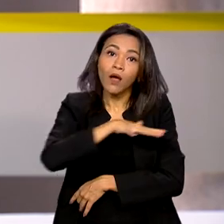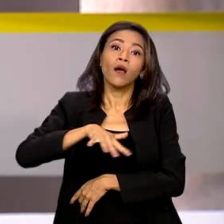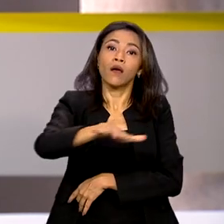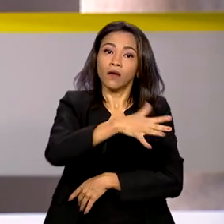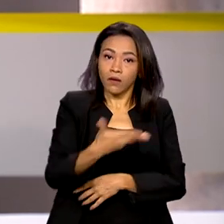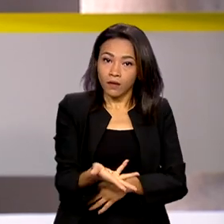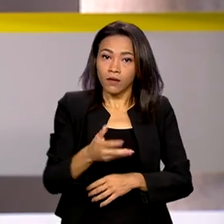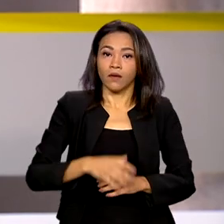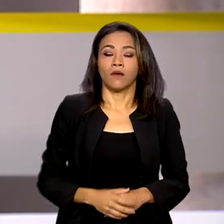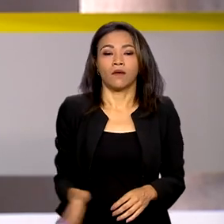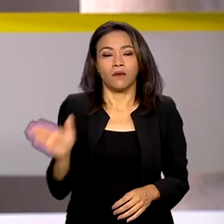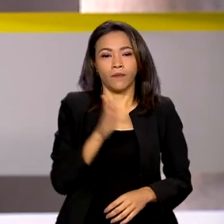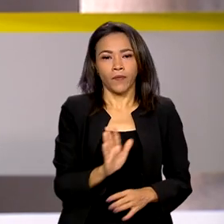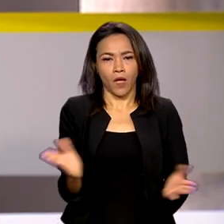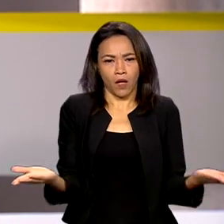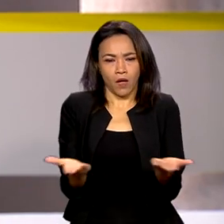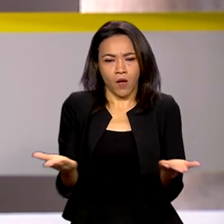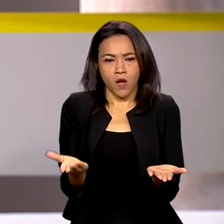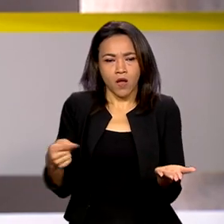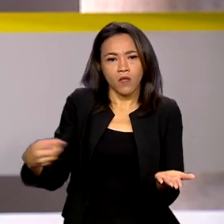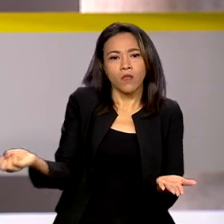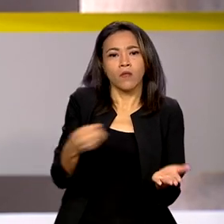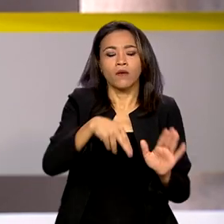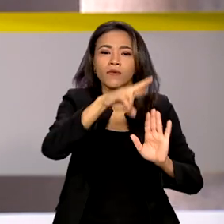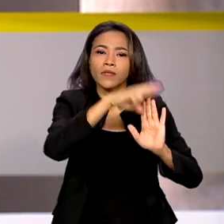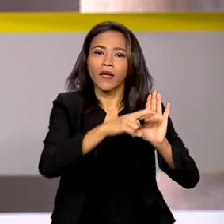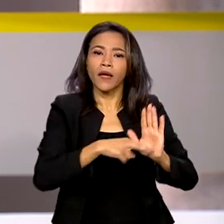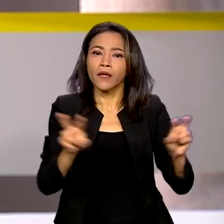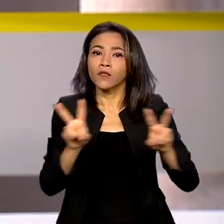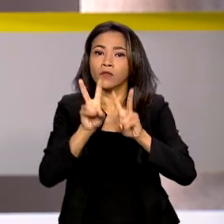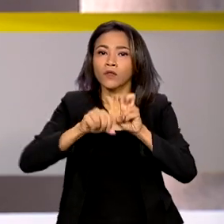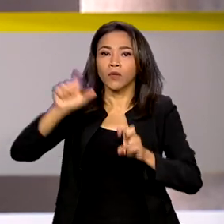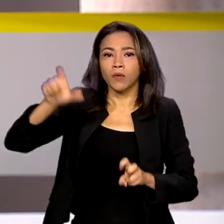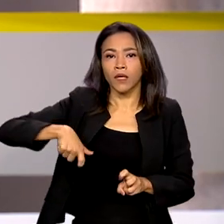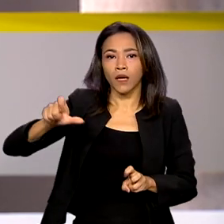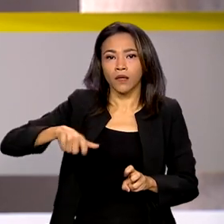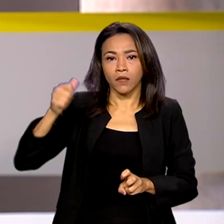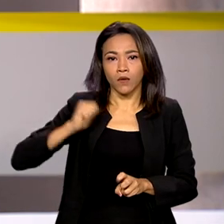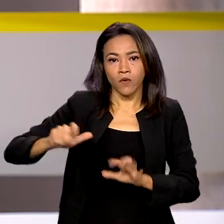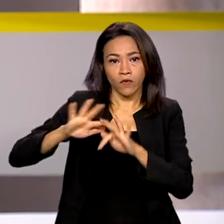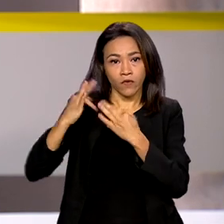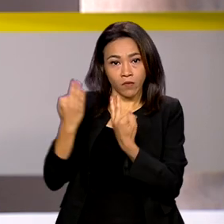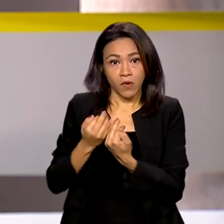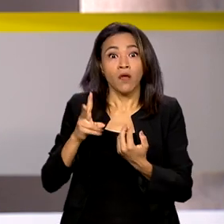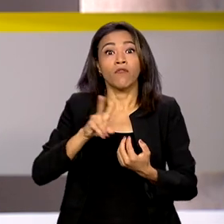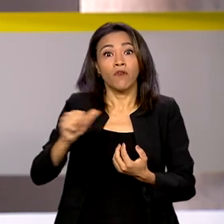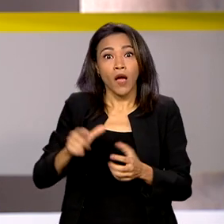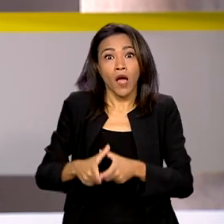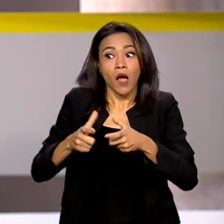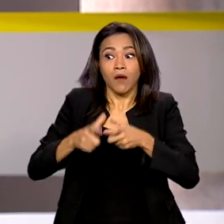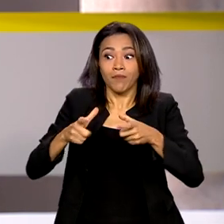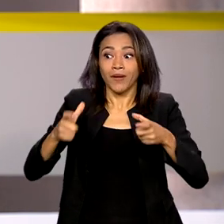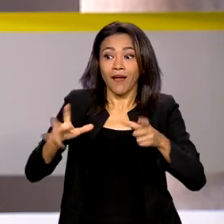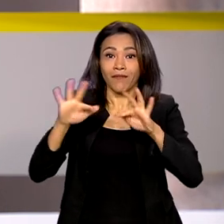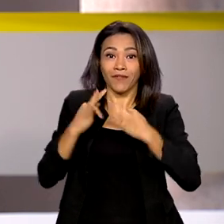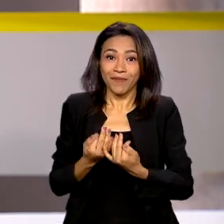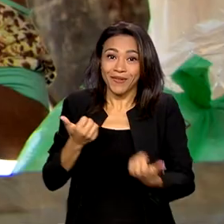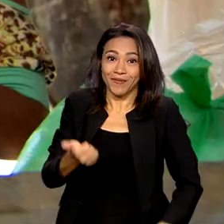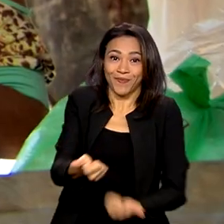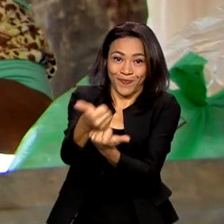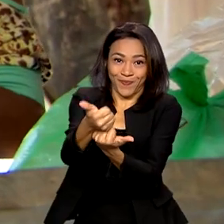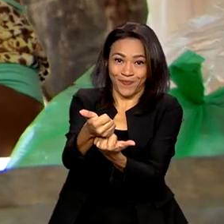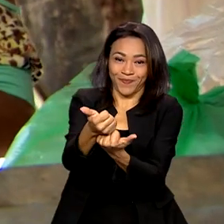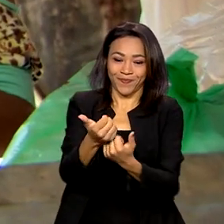A partir de agora, novas regras do Bolsa Família vão ampliar o número de beneficiários do programa.